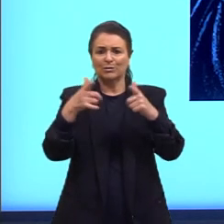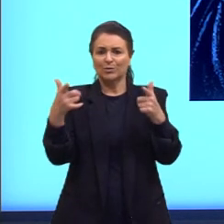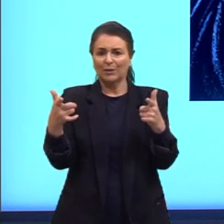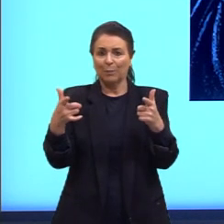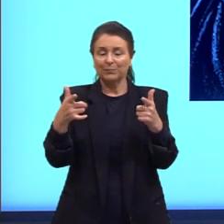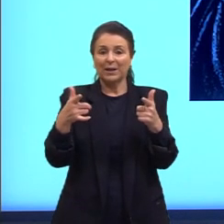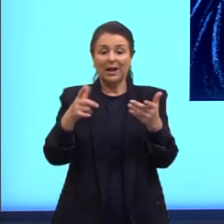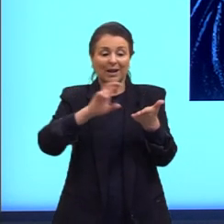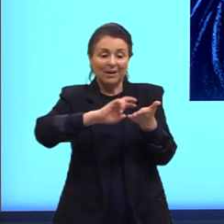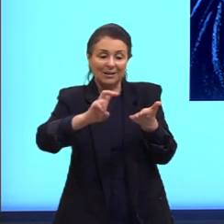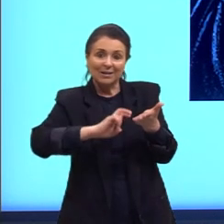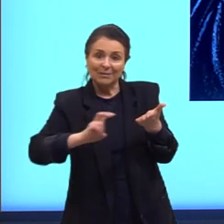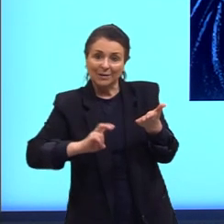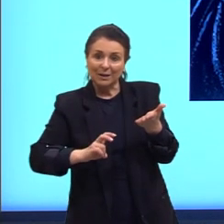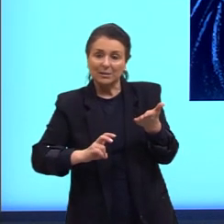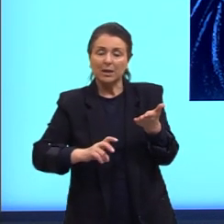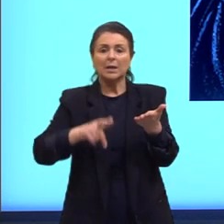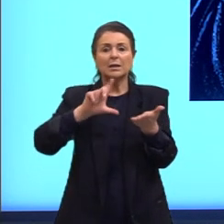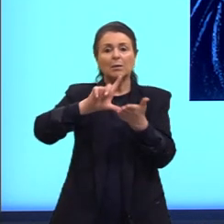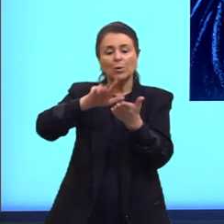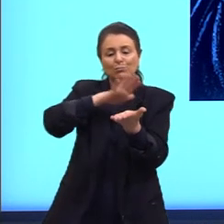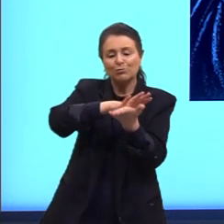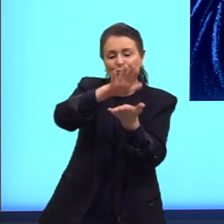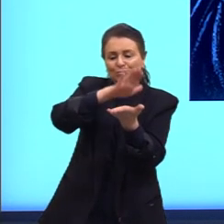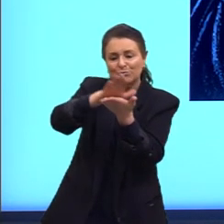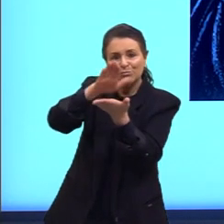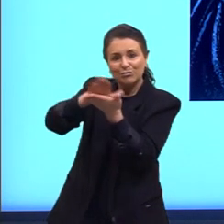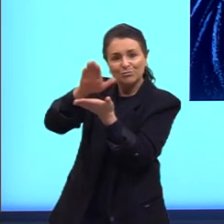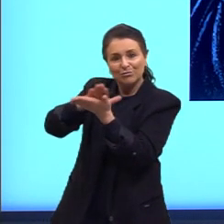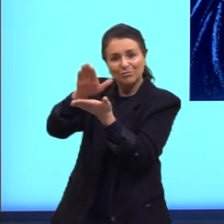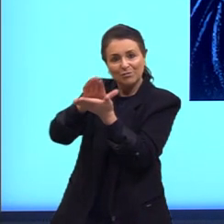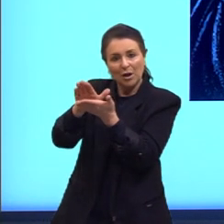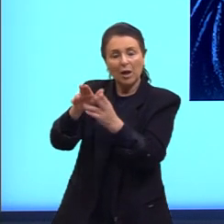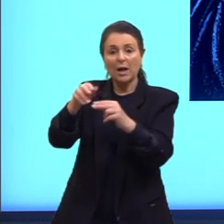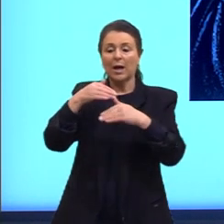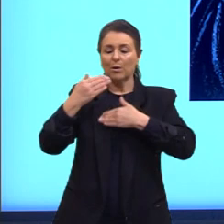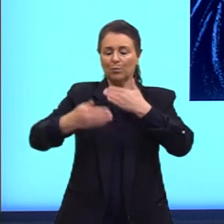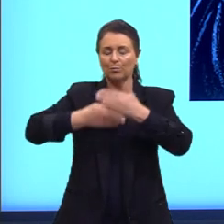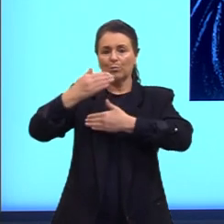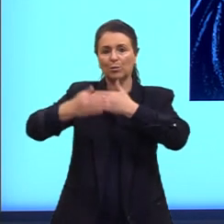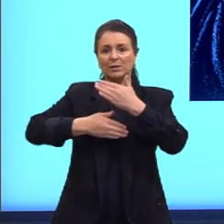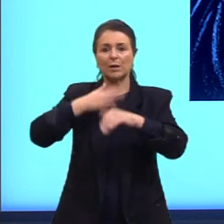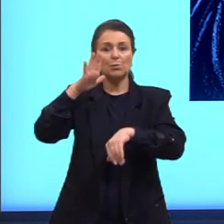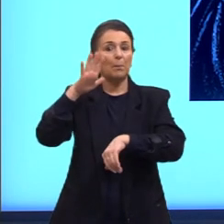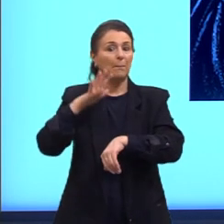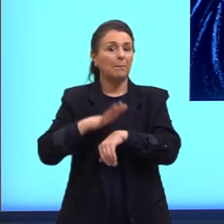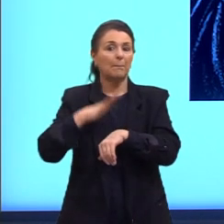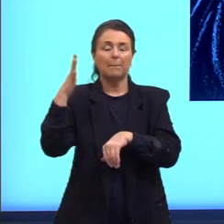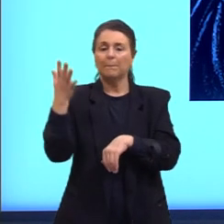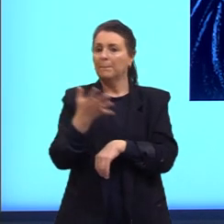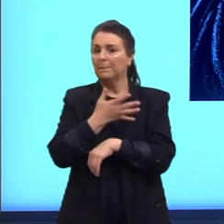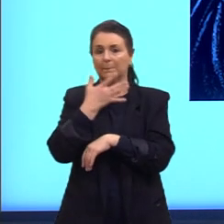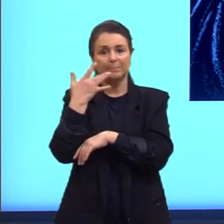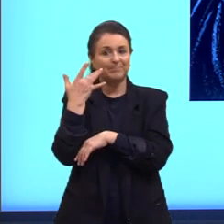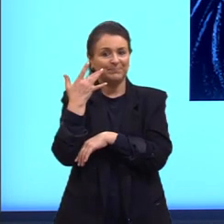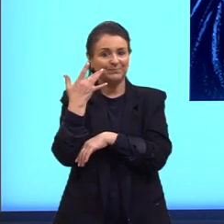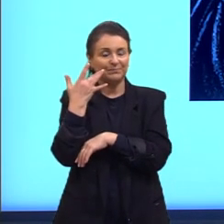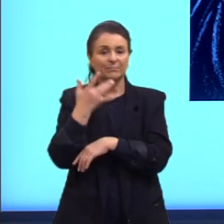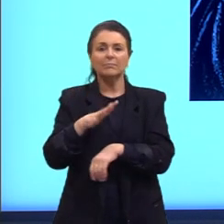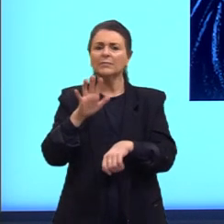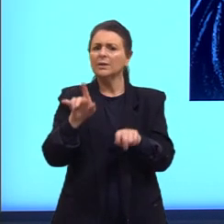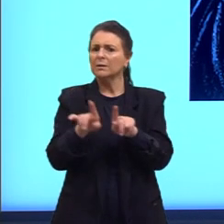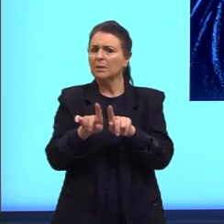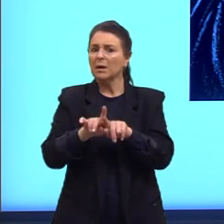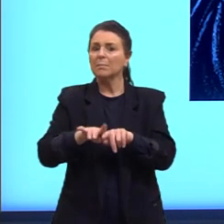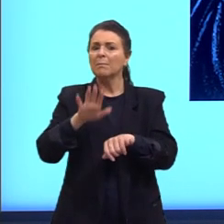impressa e republicada várias vezes, sendo esse processo, então, muito mais fácil e muito